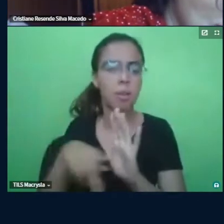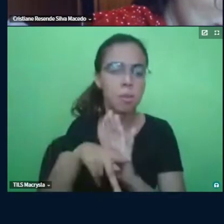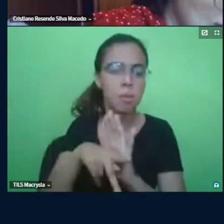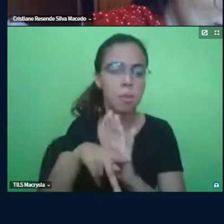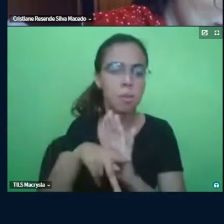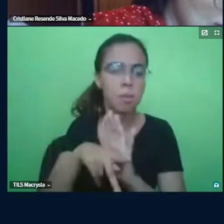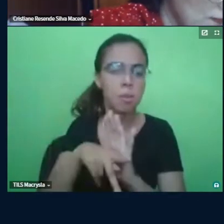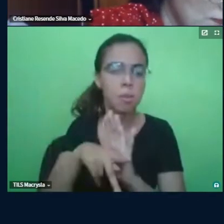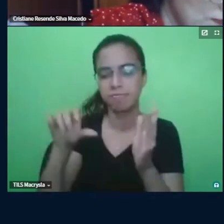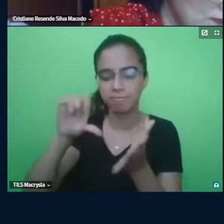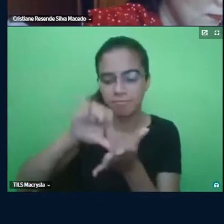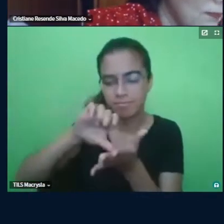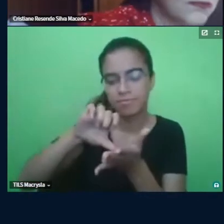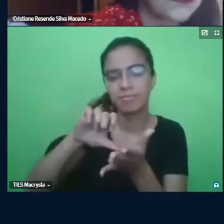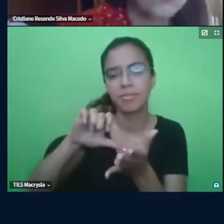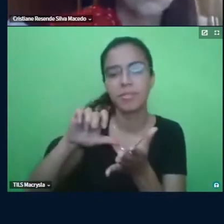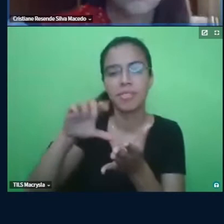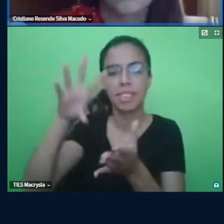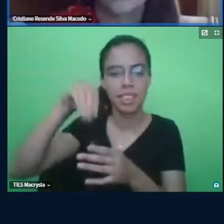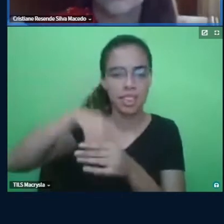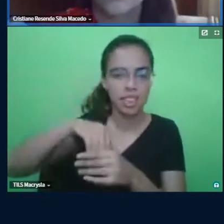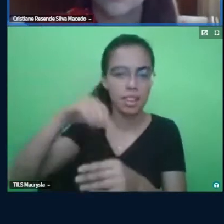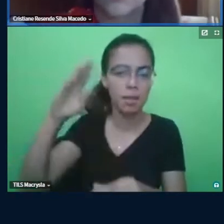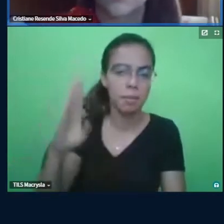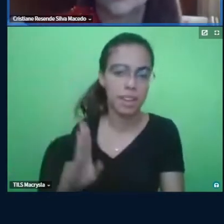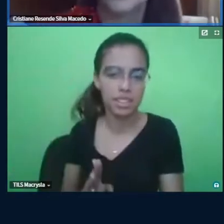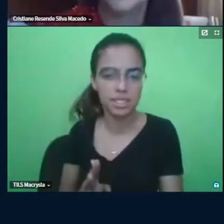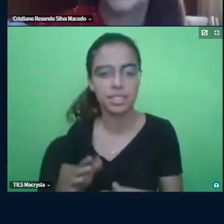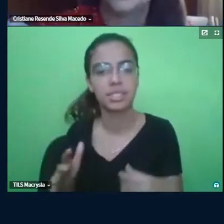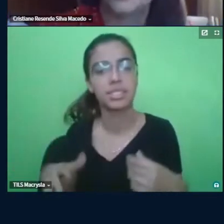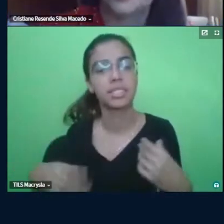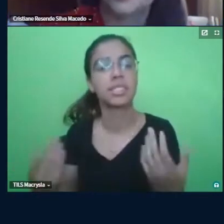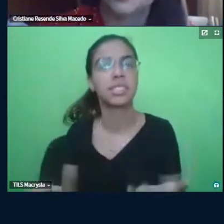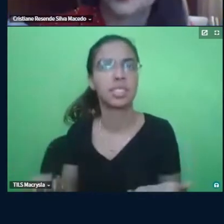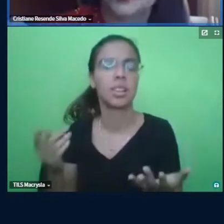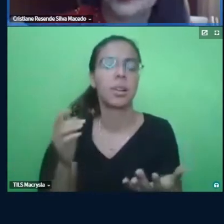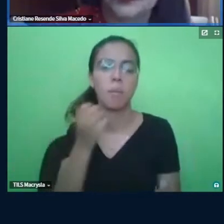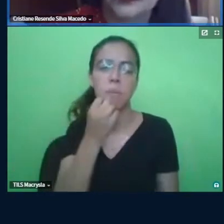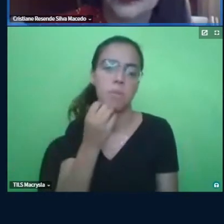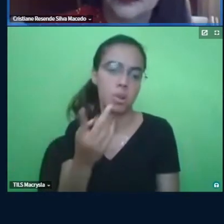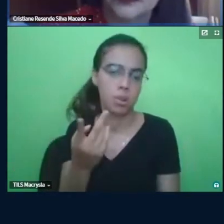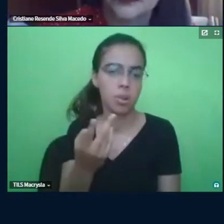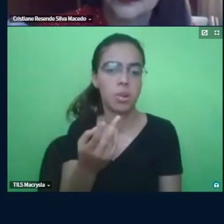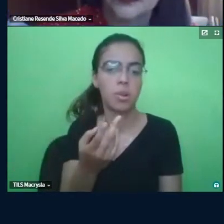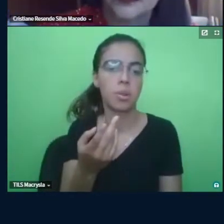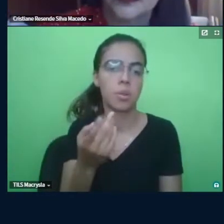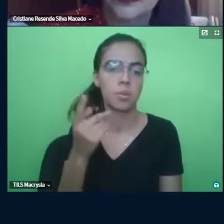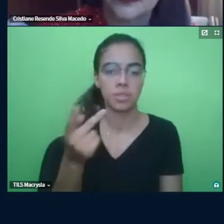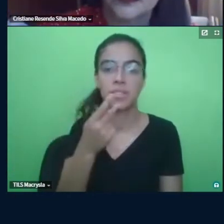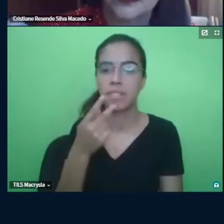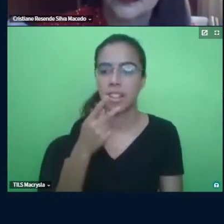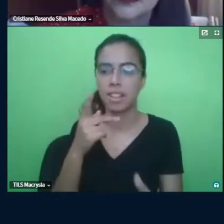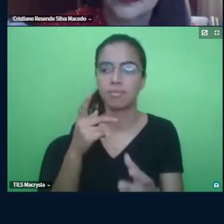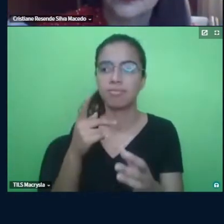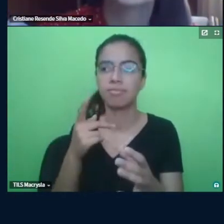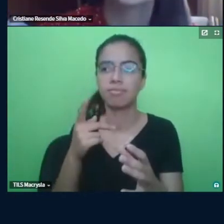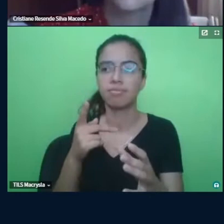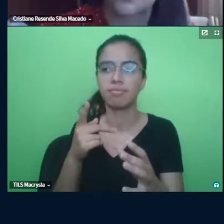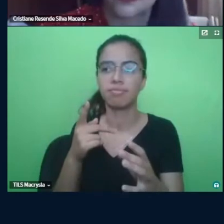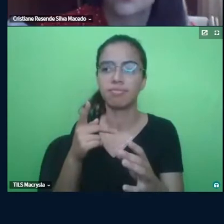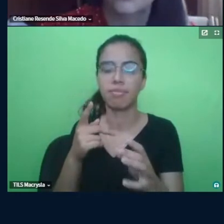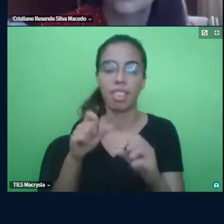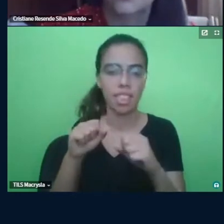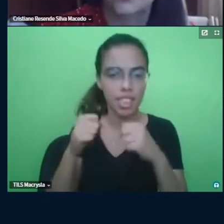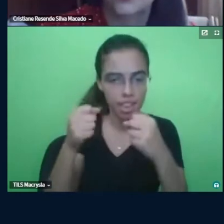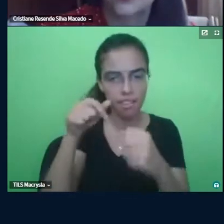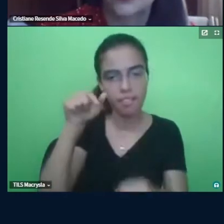línguas no Brasil. Então, talvez, né, dizer que você se apoia nesses teóricos, porém,